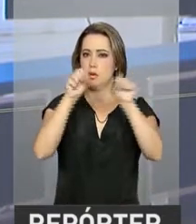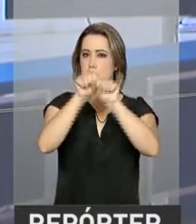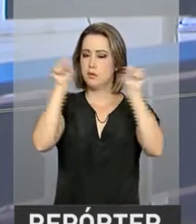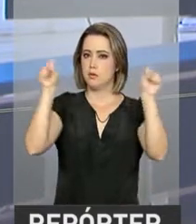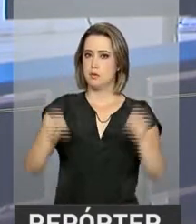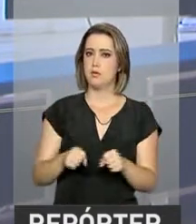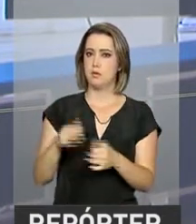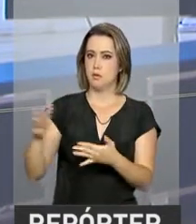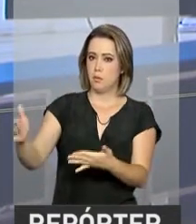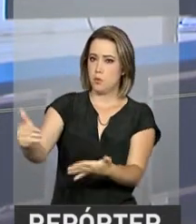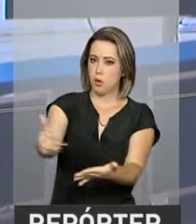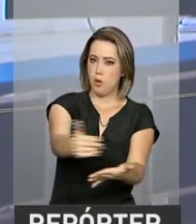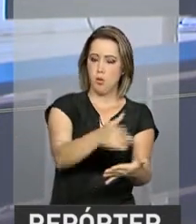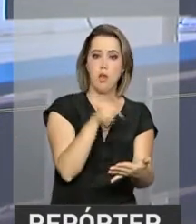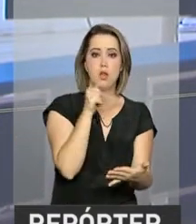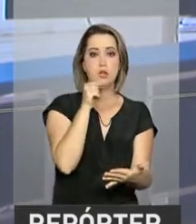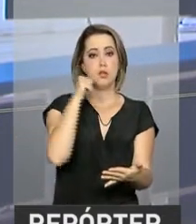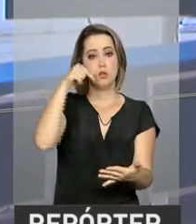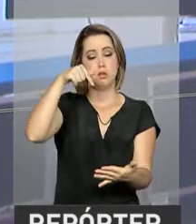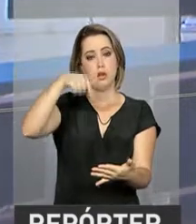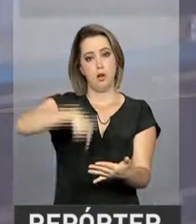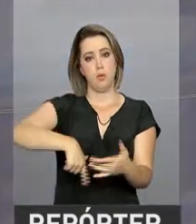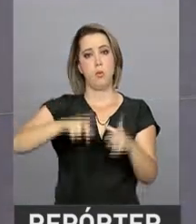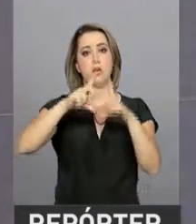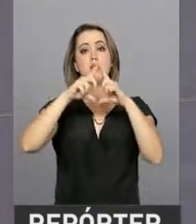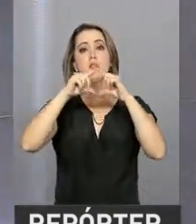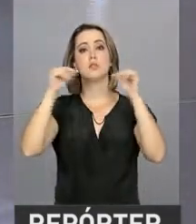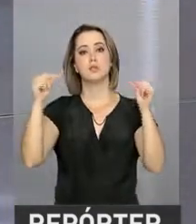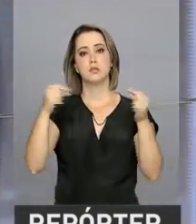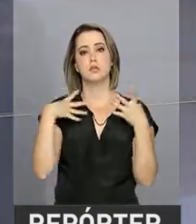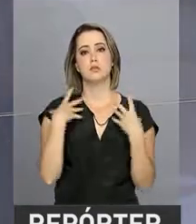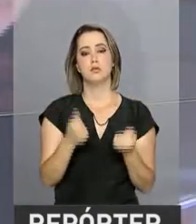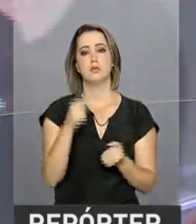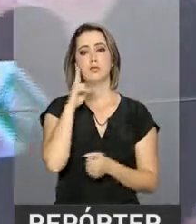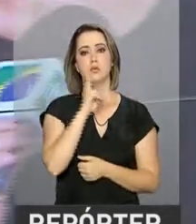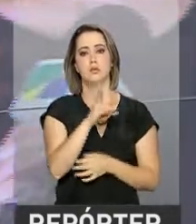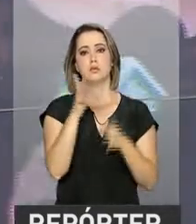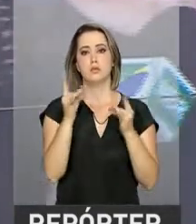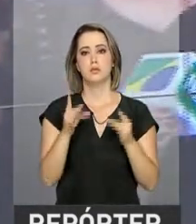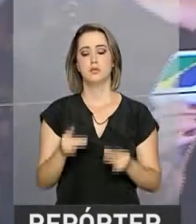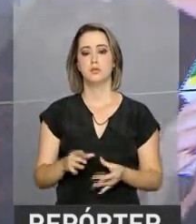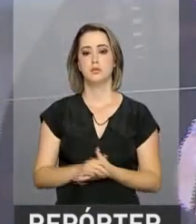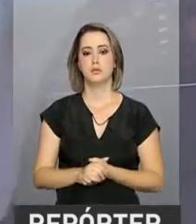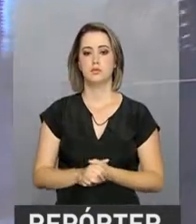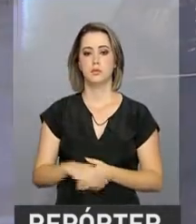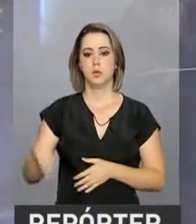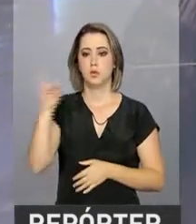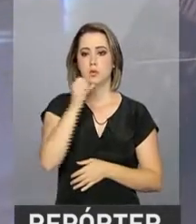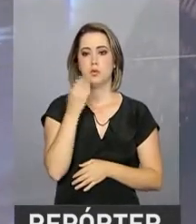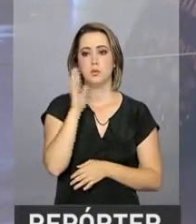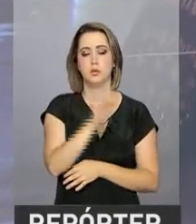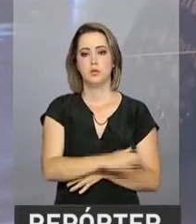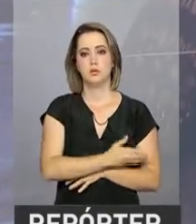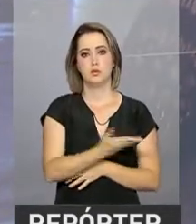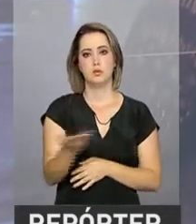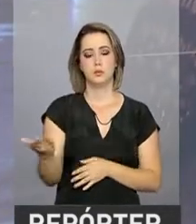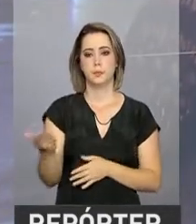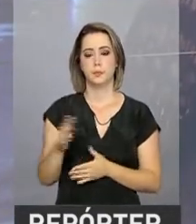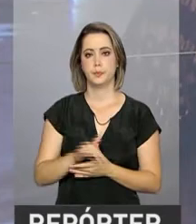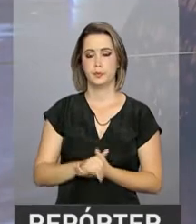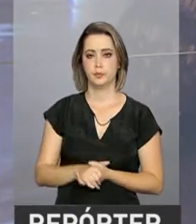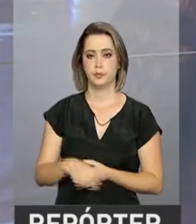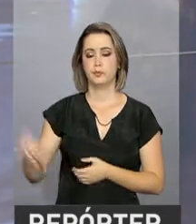água do Lago Paranoá, aqui em Brasília. Nós vamos, então, saber os detalhes com a repórter Luana Karen. Olá, Luana. Boa tarde para você.